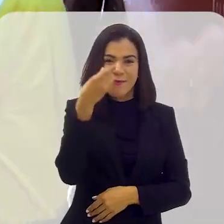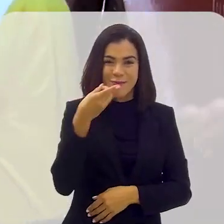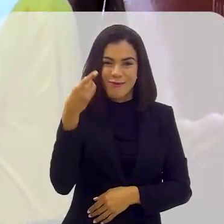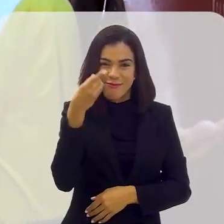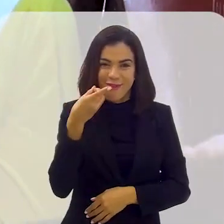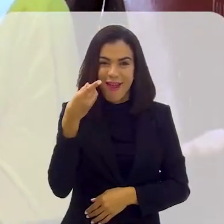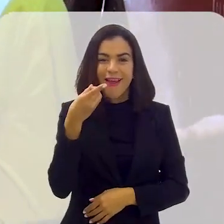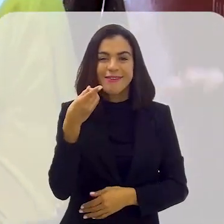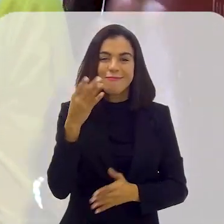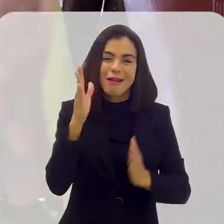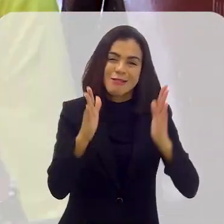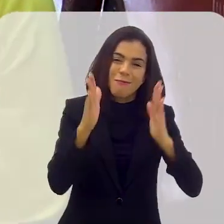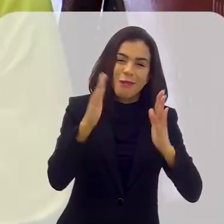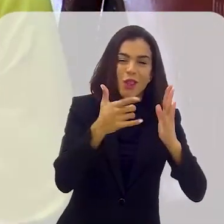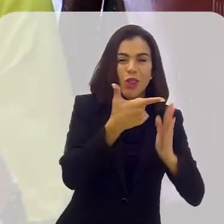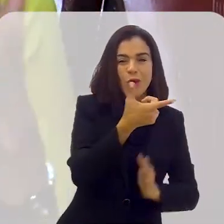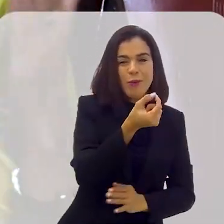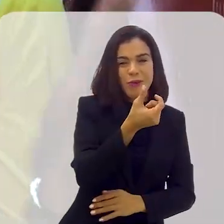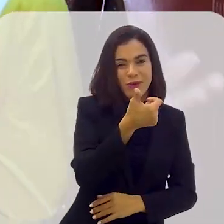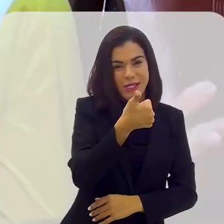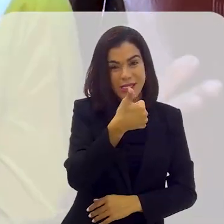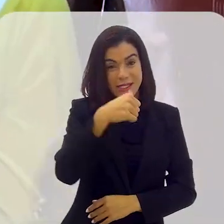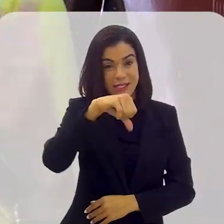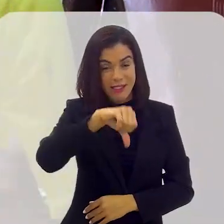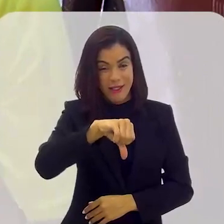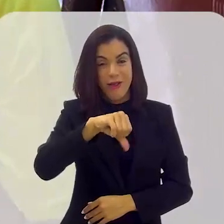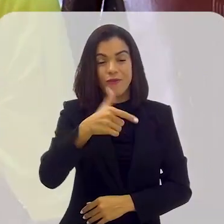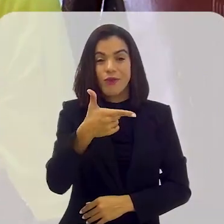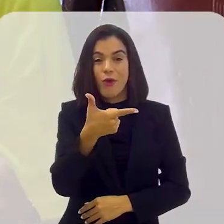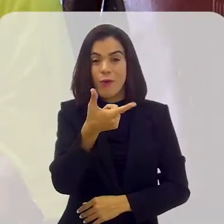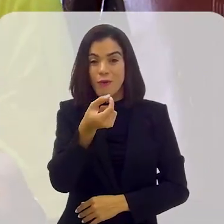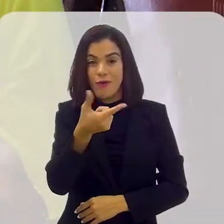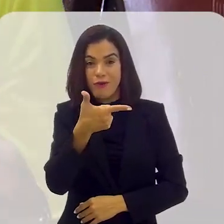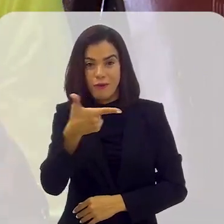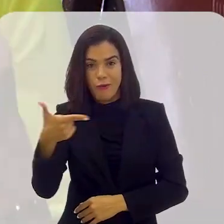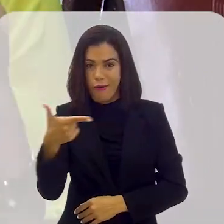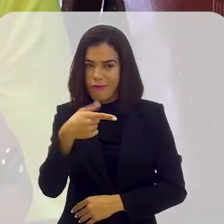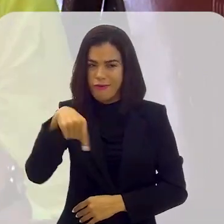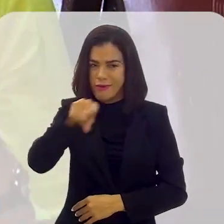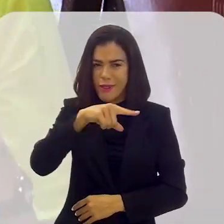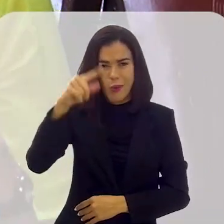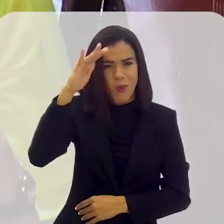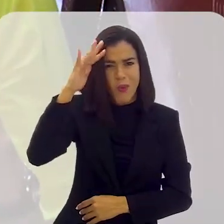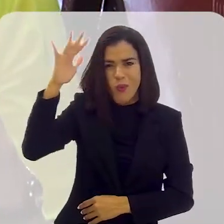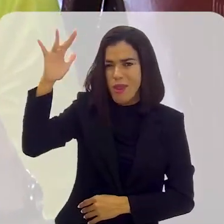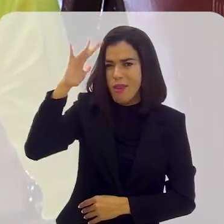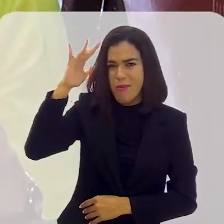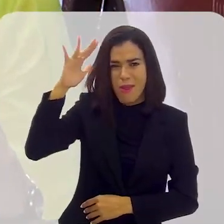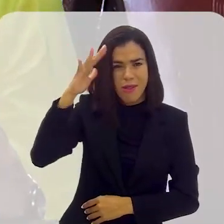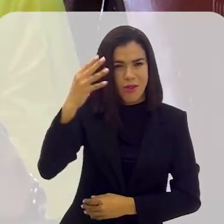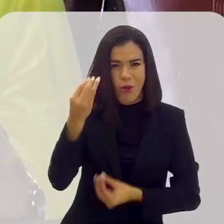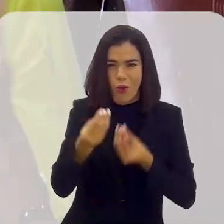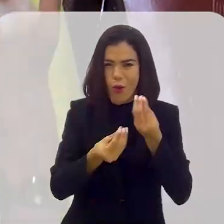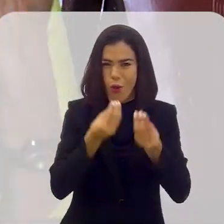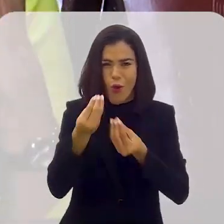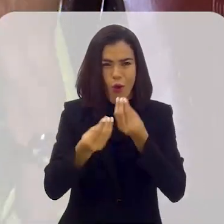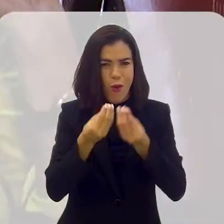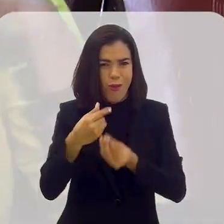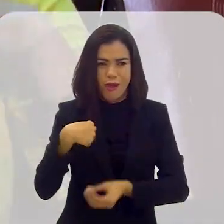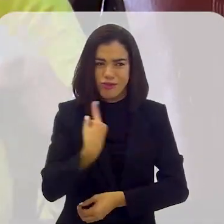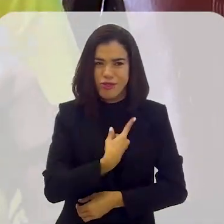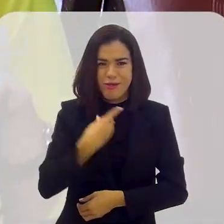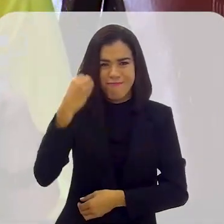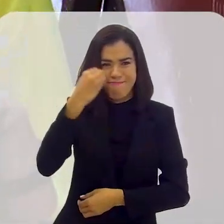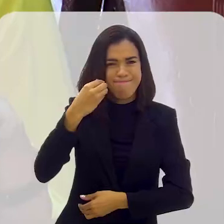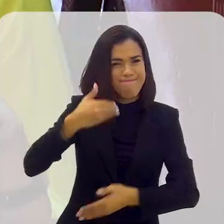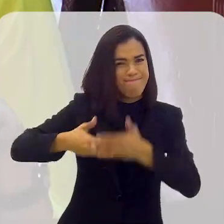chegaram à casa entre 19 e 22, que eles não podem imaginar as condições